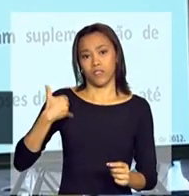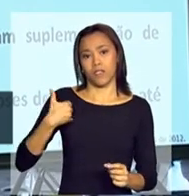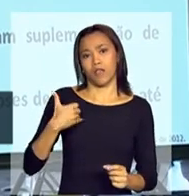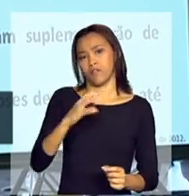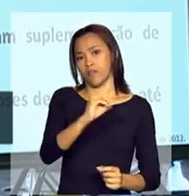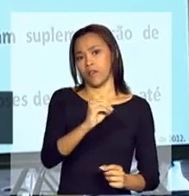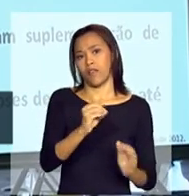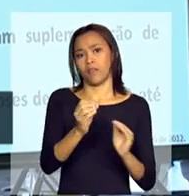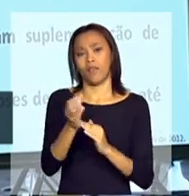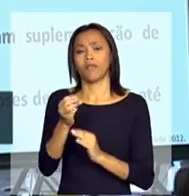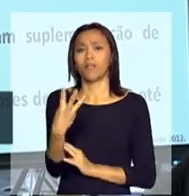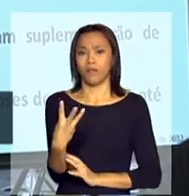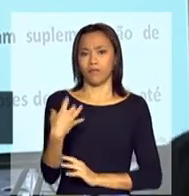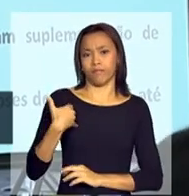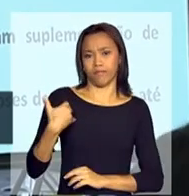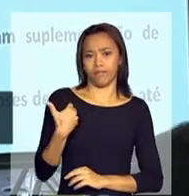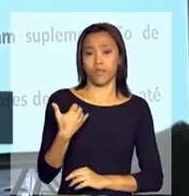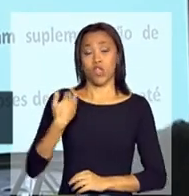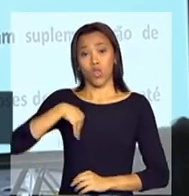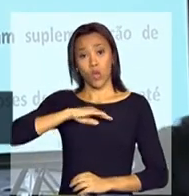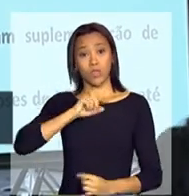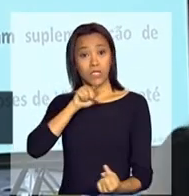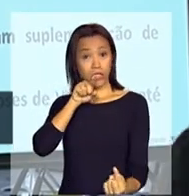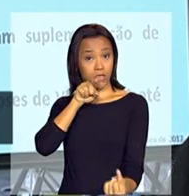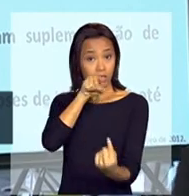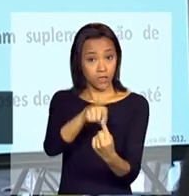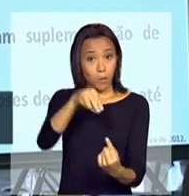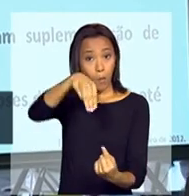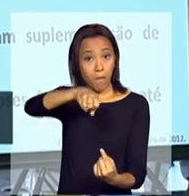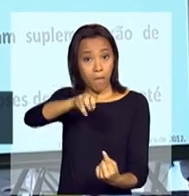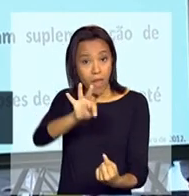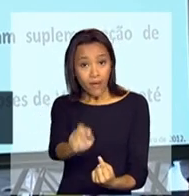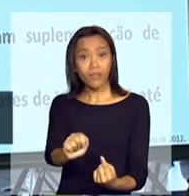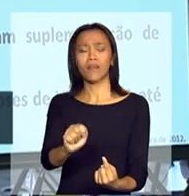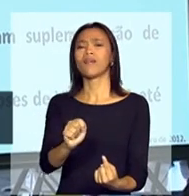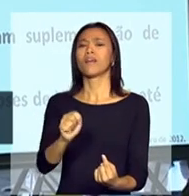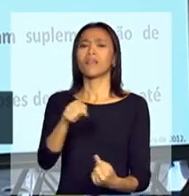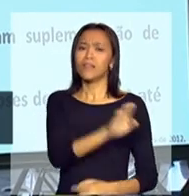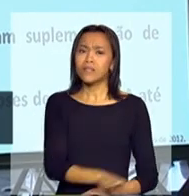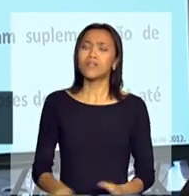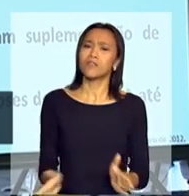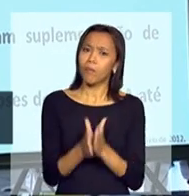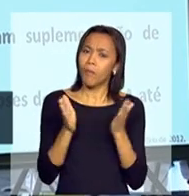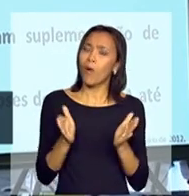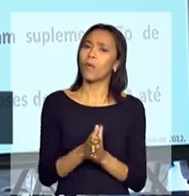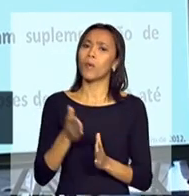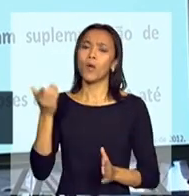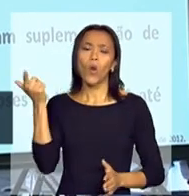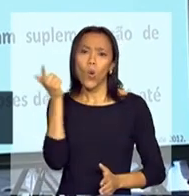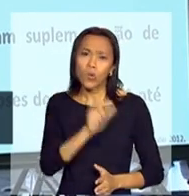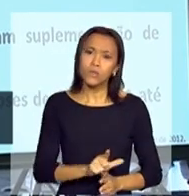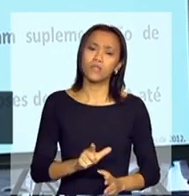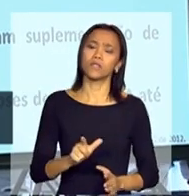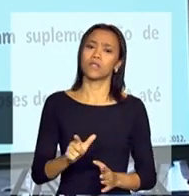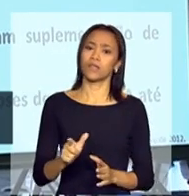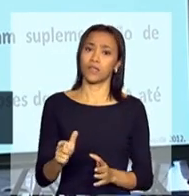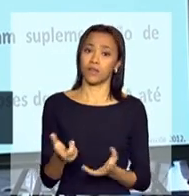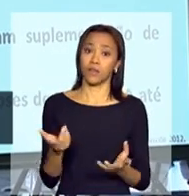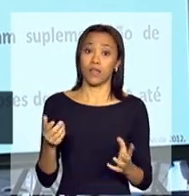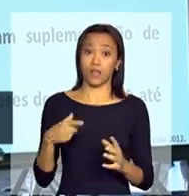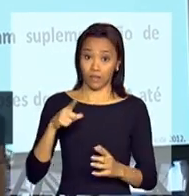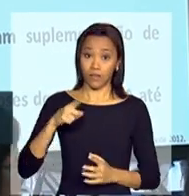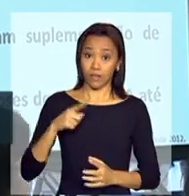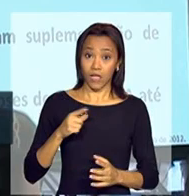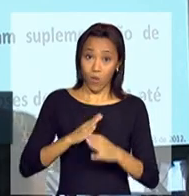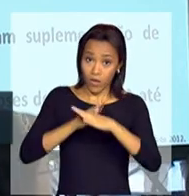3 anos no Brasil. Então, nós temos uma meta de que as crianças pobres cheguem ao mesmo patamar da oferta de creche e